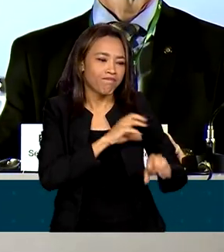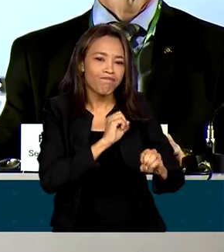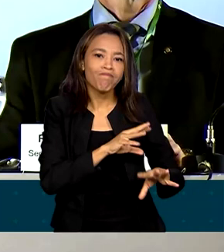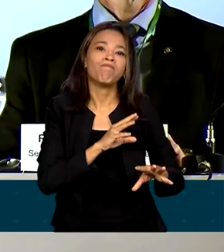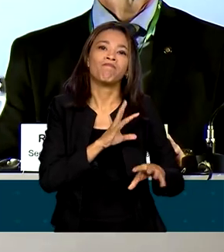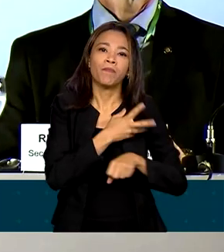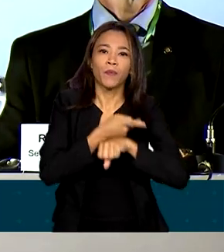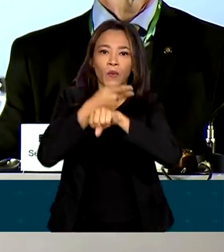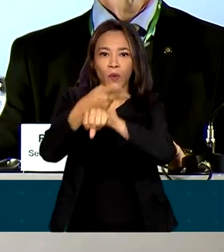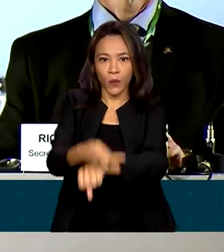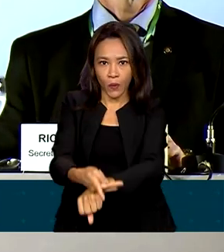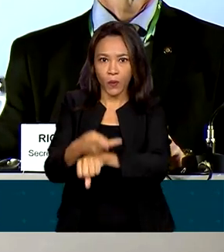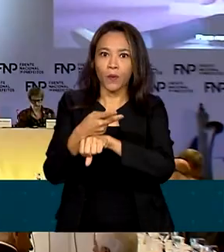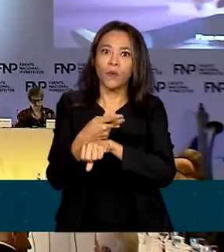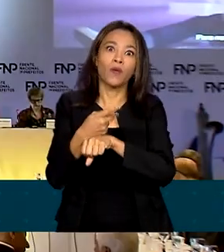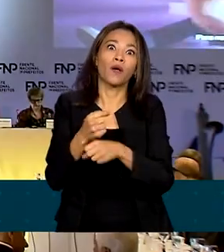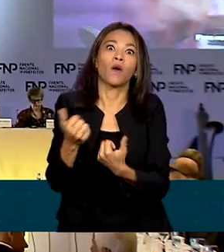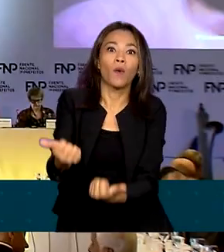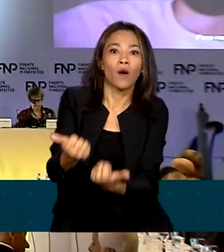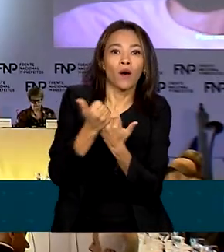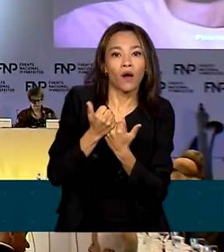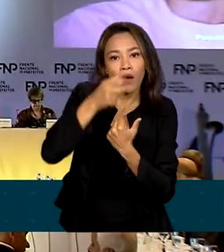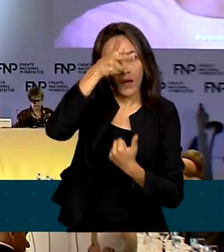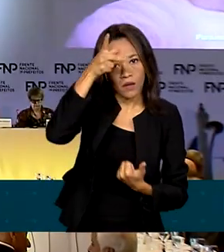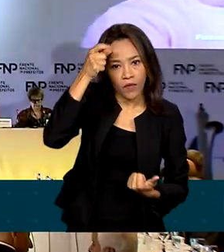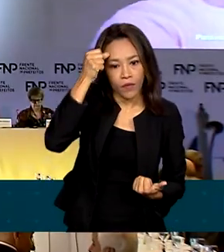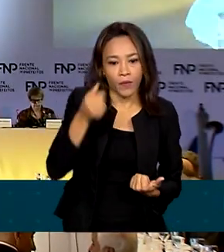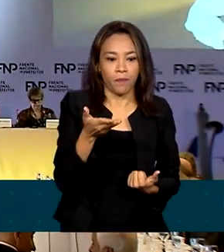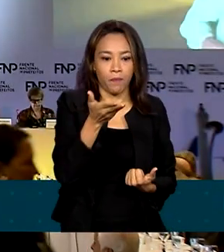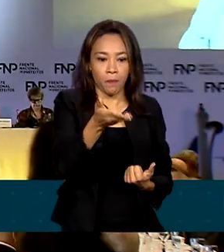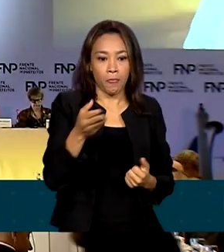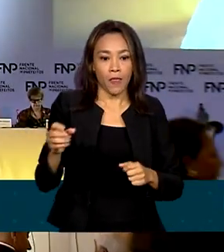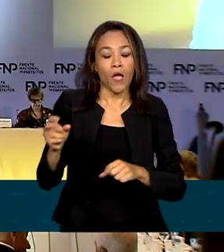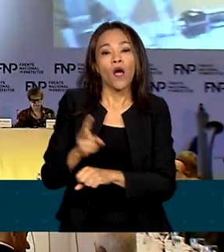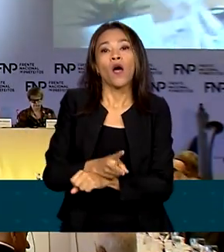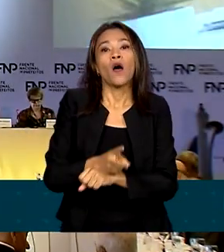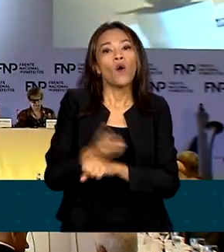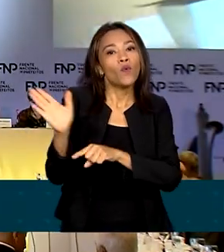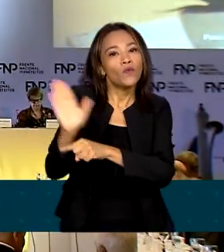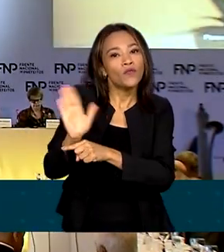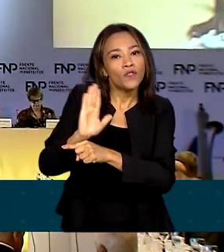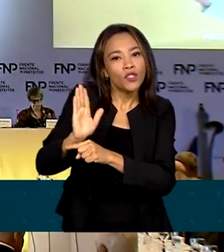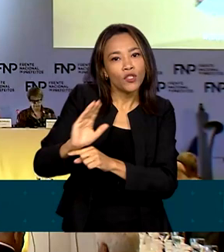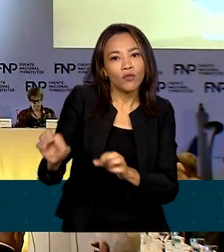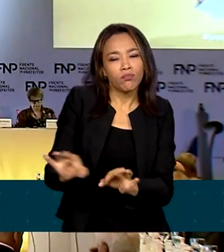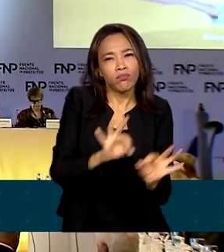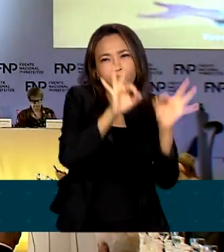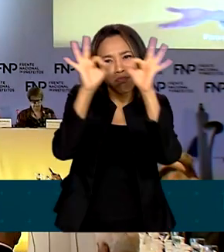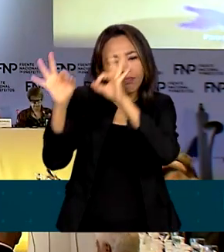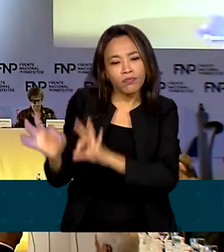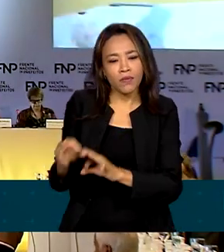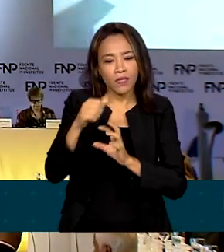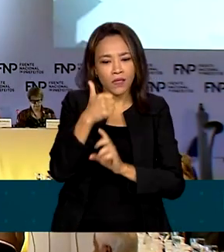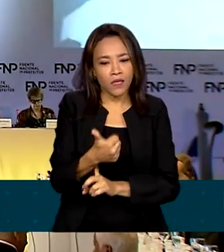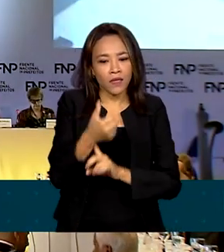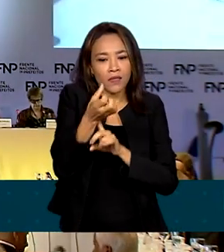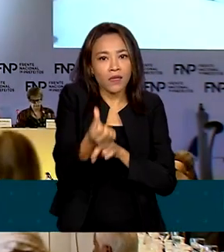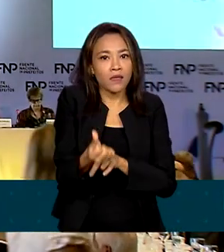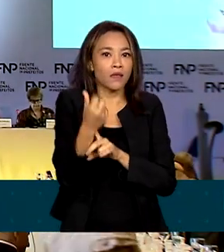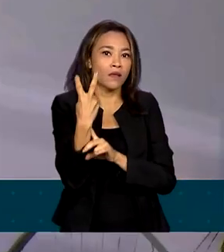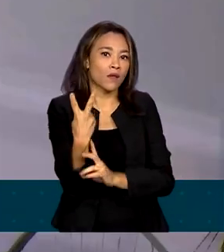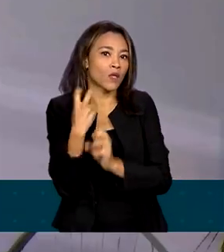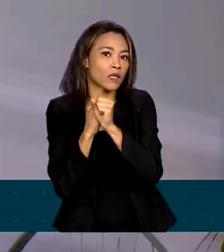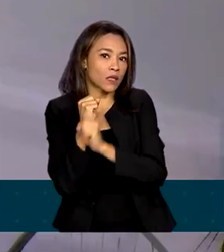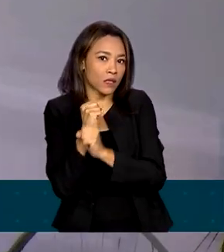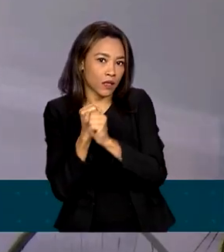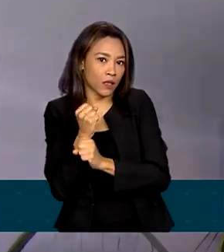os serviços da prefeitura. Um vídeo institucional marcou 162 anos da Caixa Econômica Federal